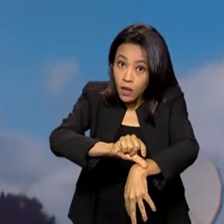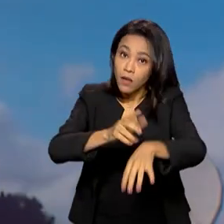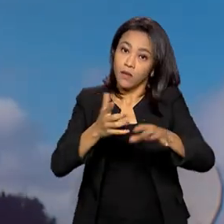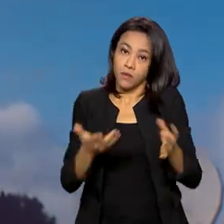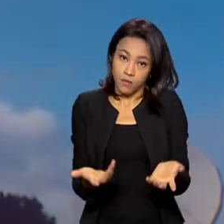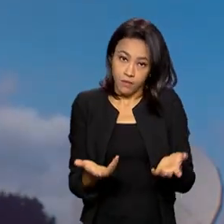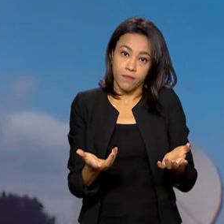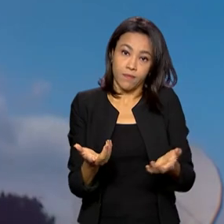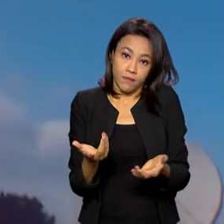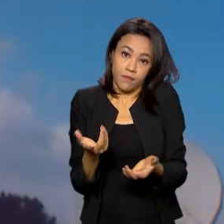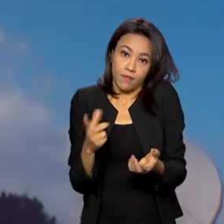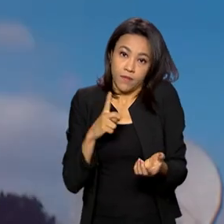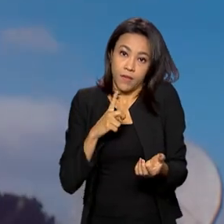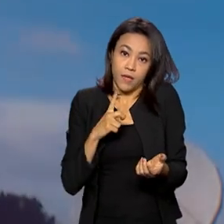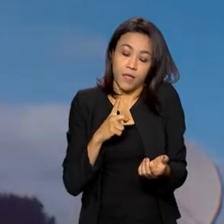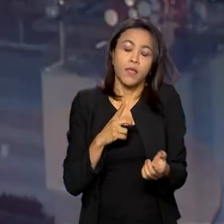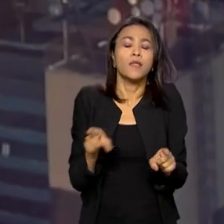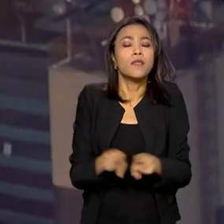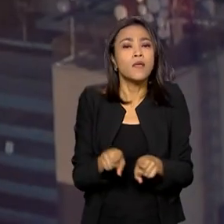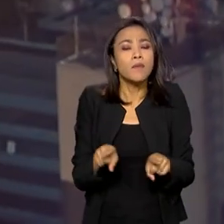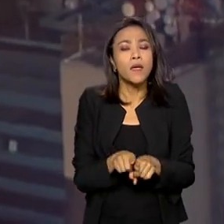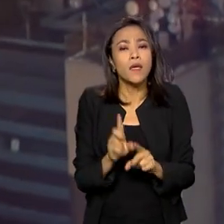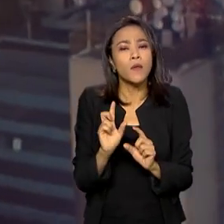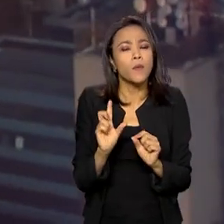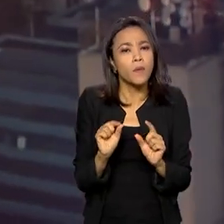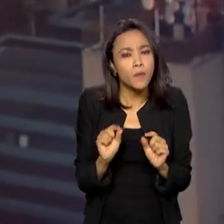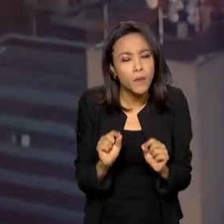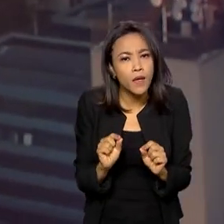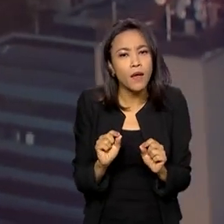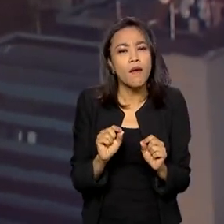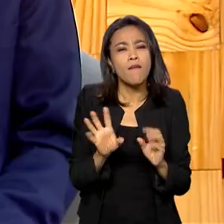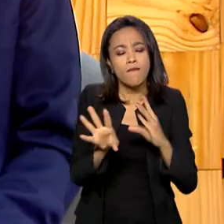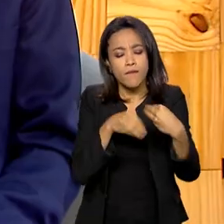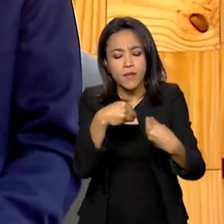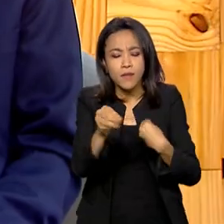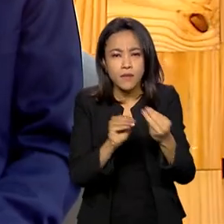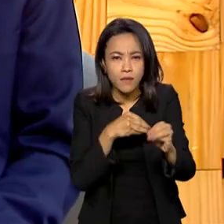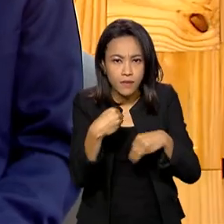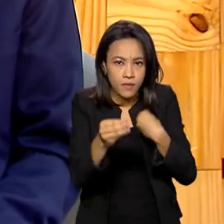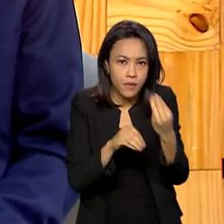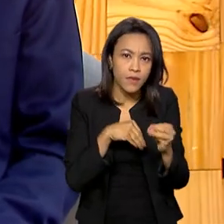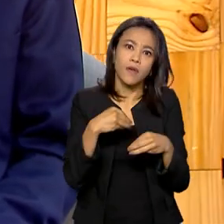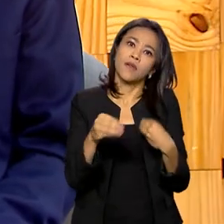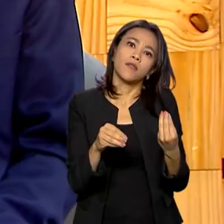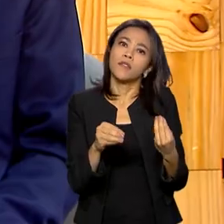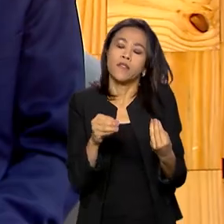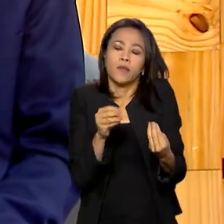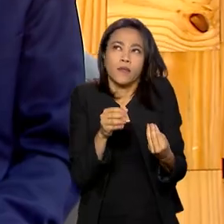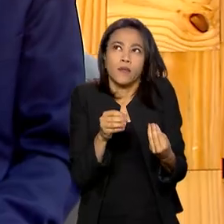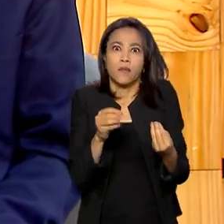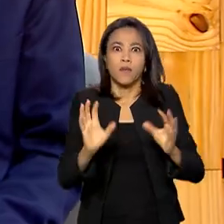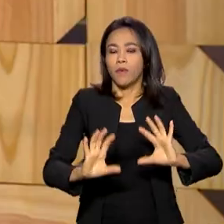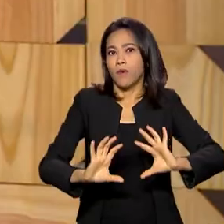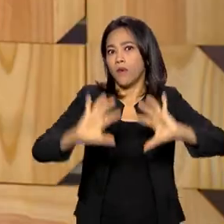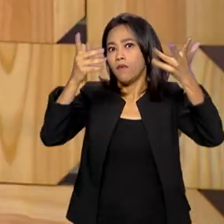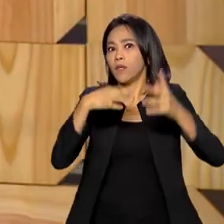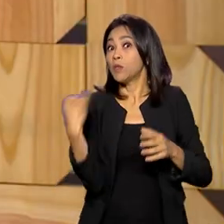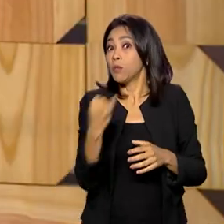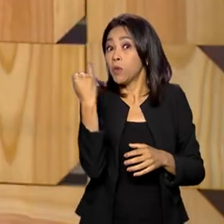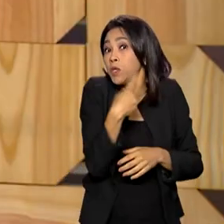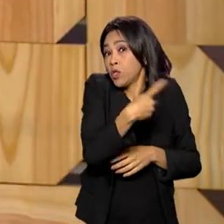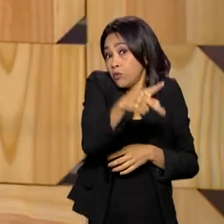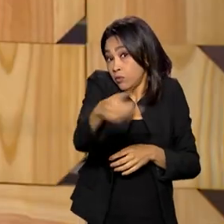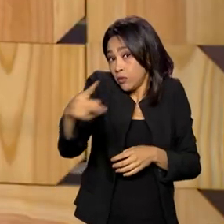flexibilidade de horário e também tem até a possibilidade de flexibilidade em função de eventos importantes no